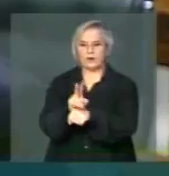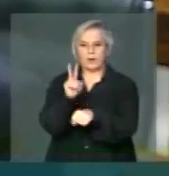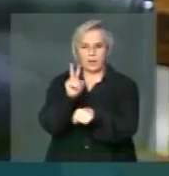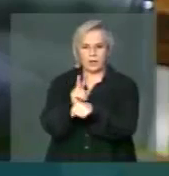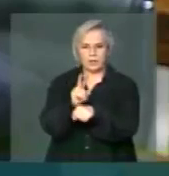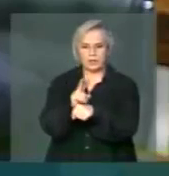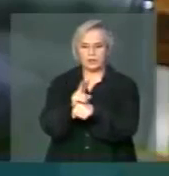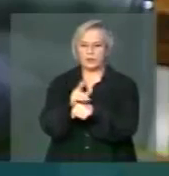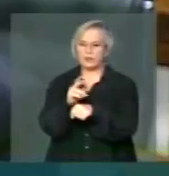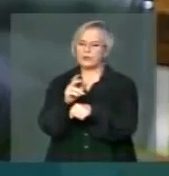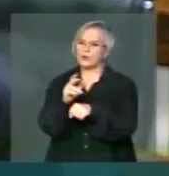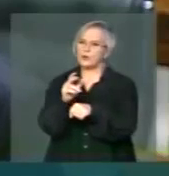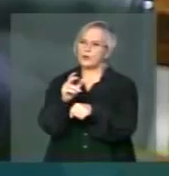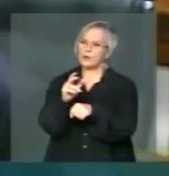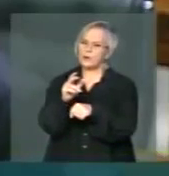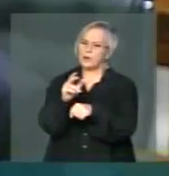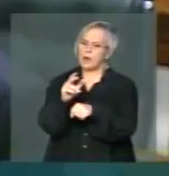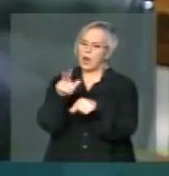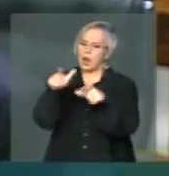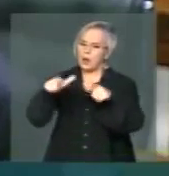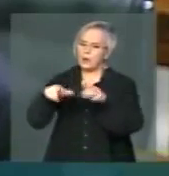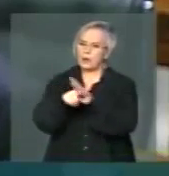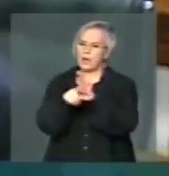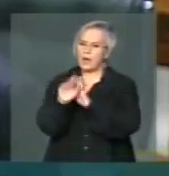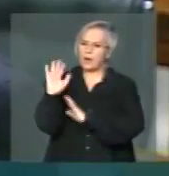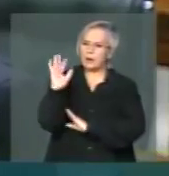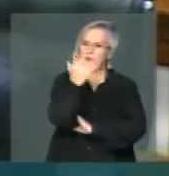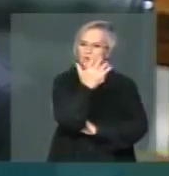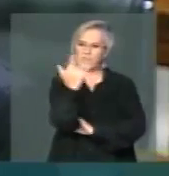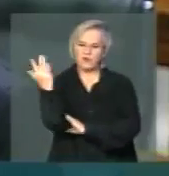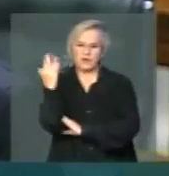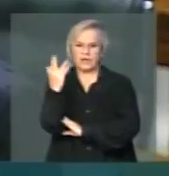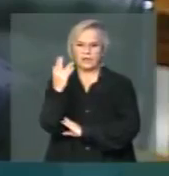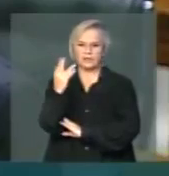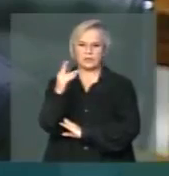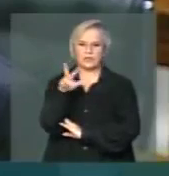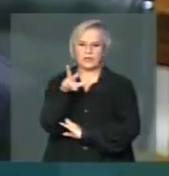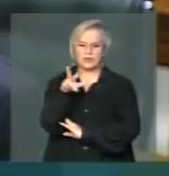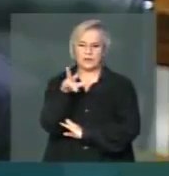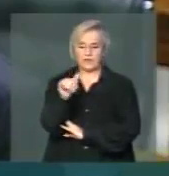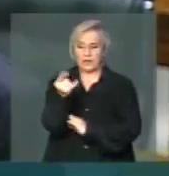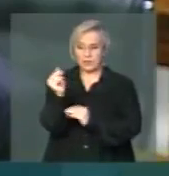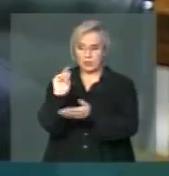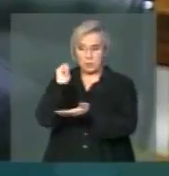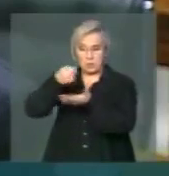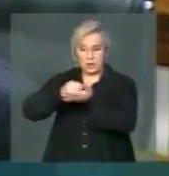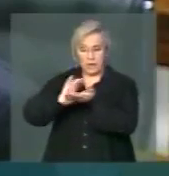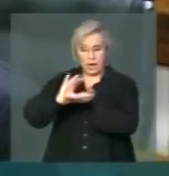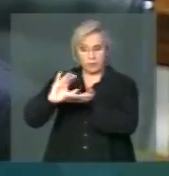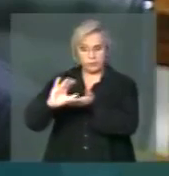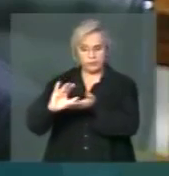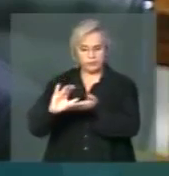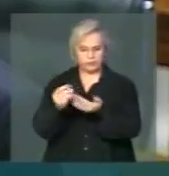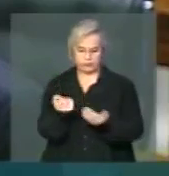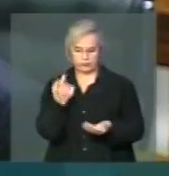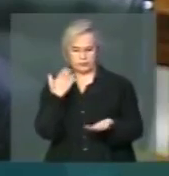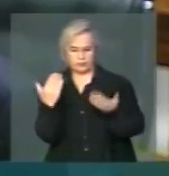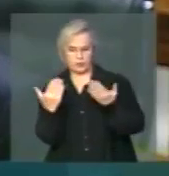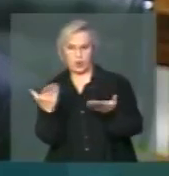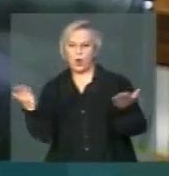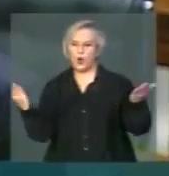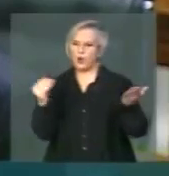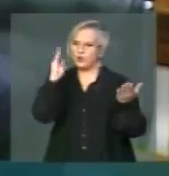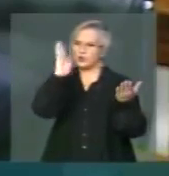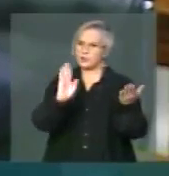tem 30 ou 40% da sua área coberta de florestas, vai ser indenizado? Esse é o questionamento. O Brasil tem hoje